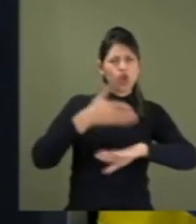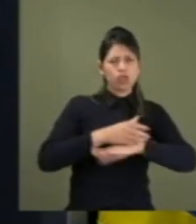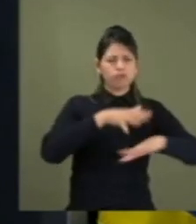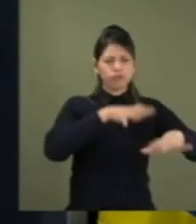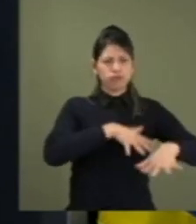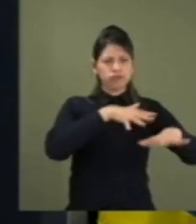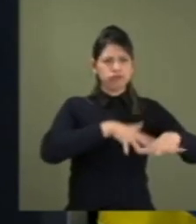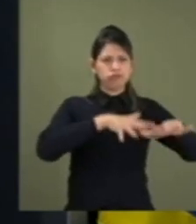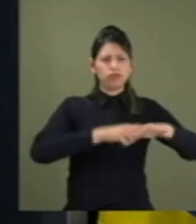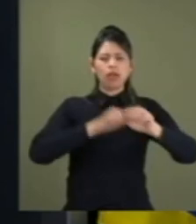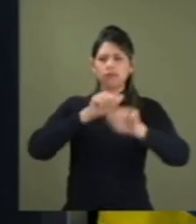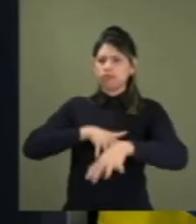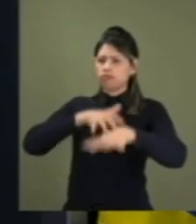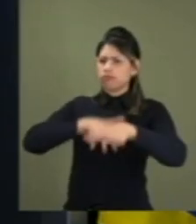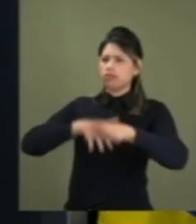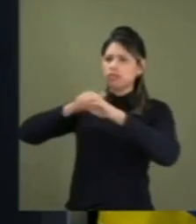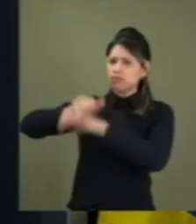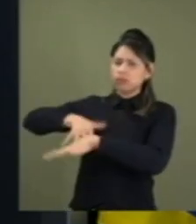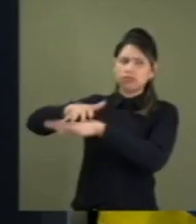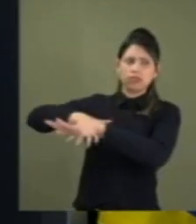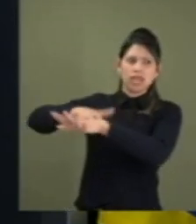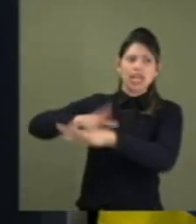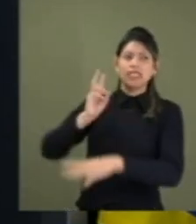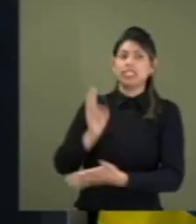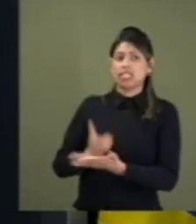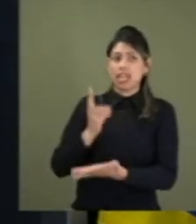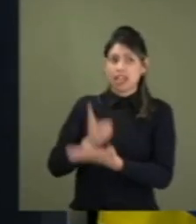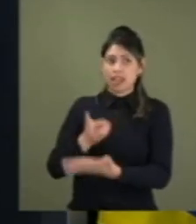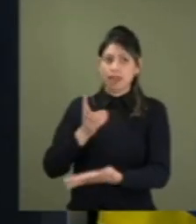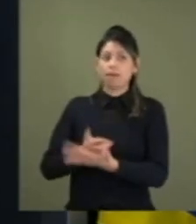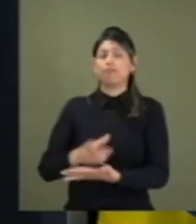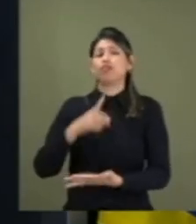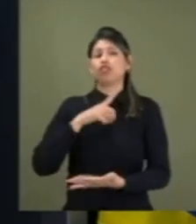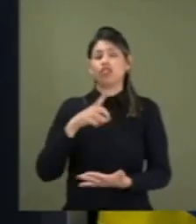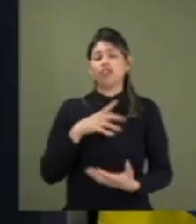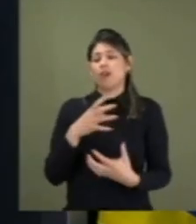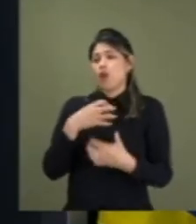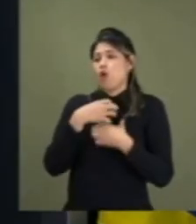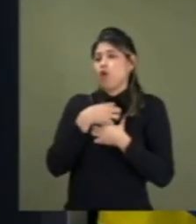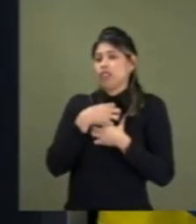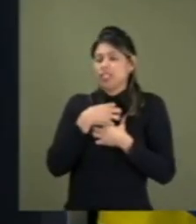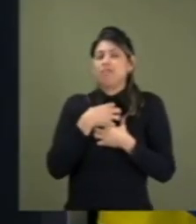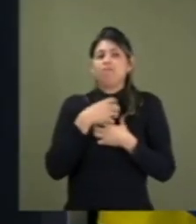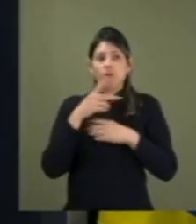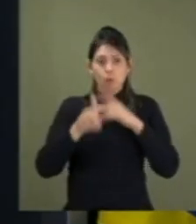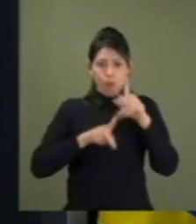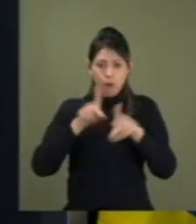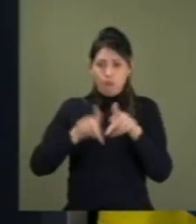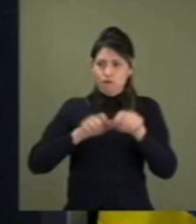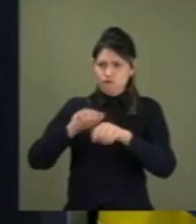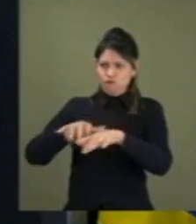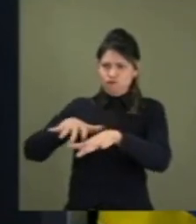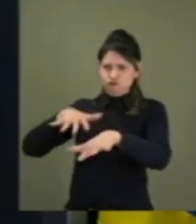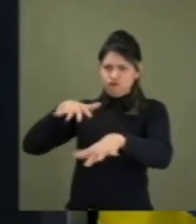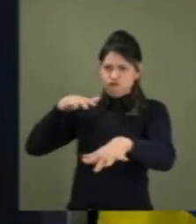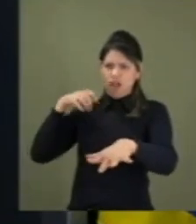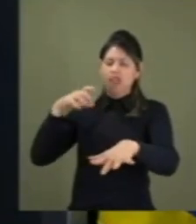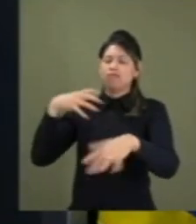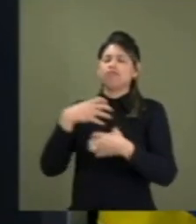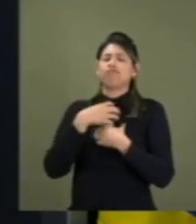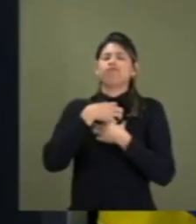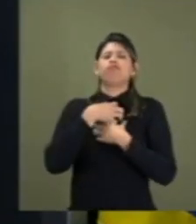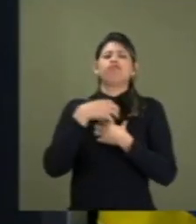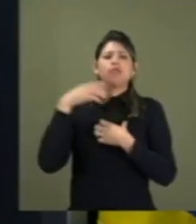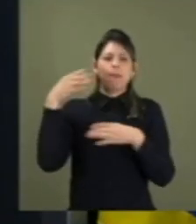sentiu, assim, numa multidão, o senador Jorge Seif, que esteve presente lá em